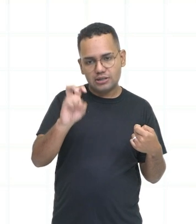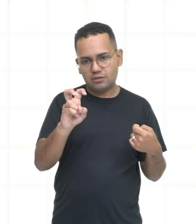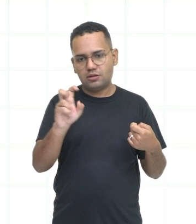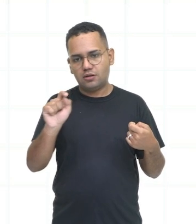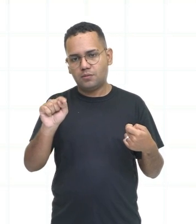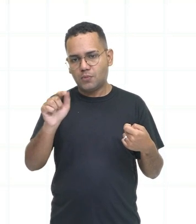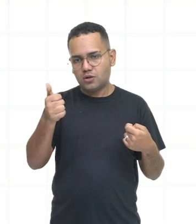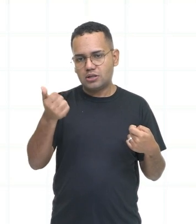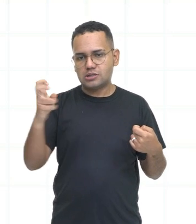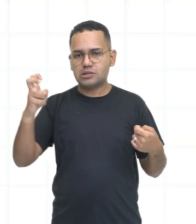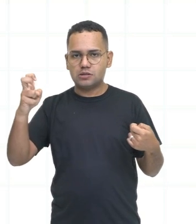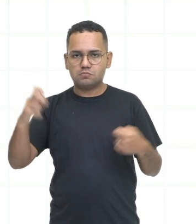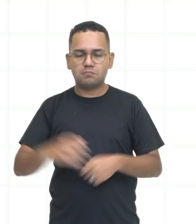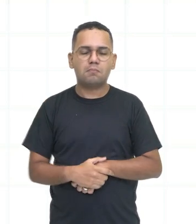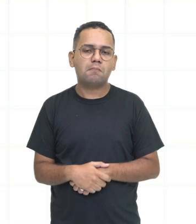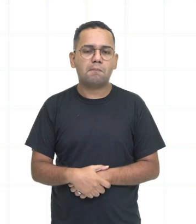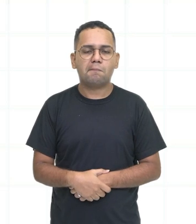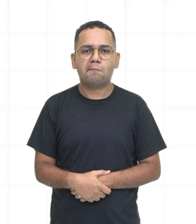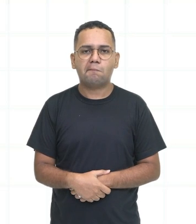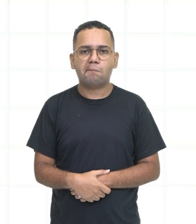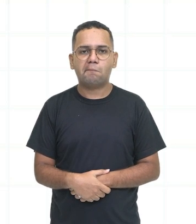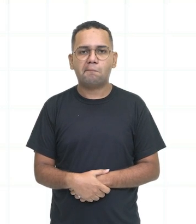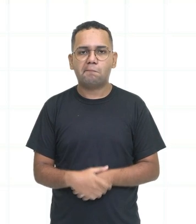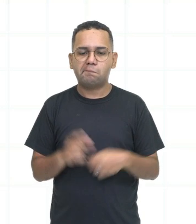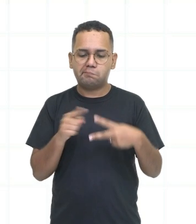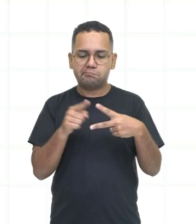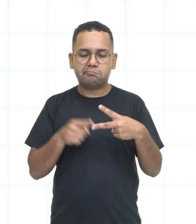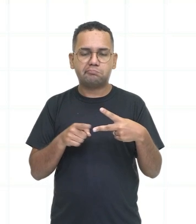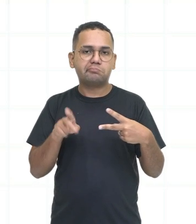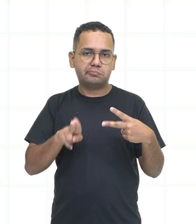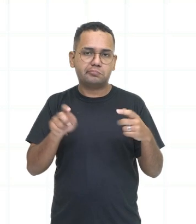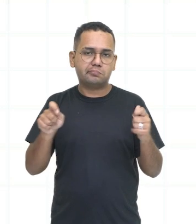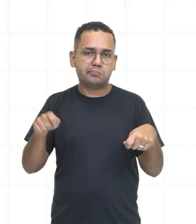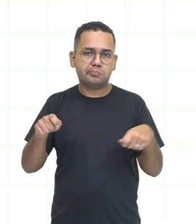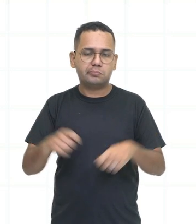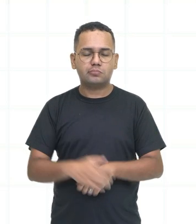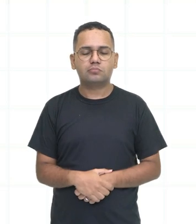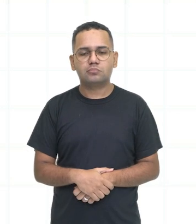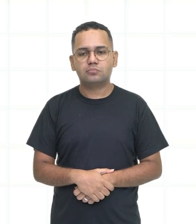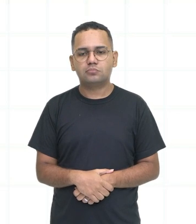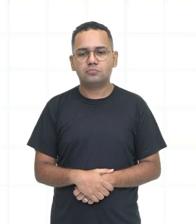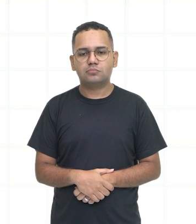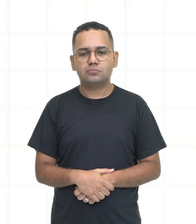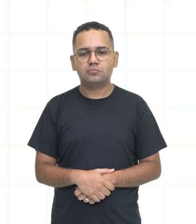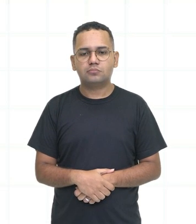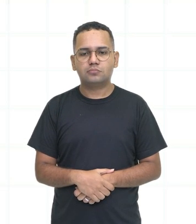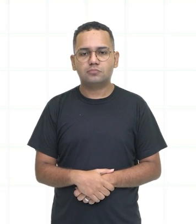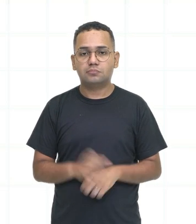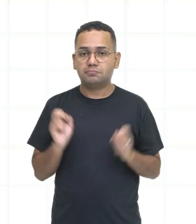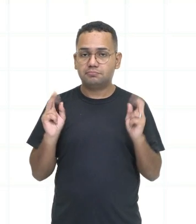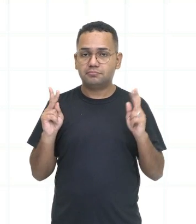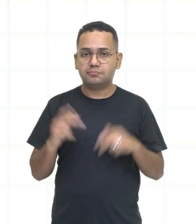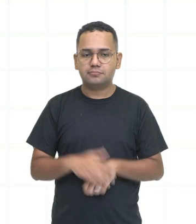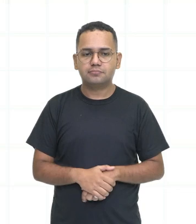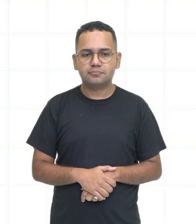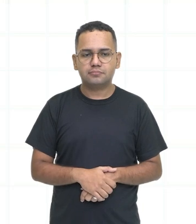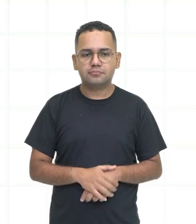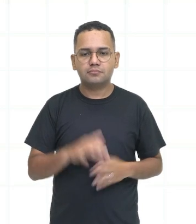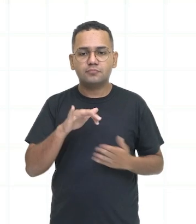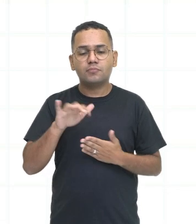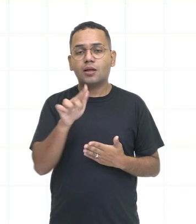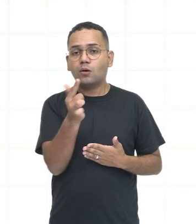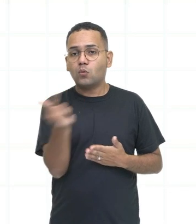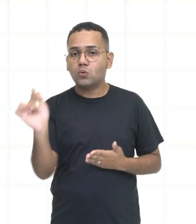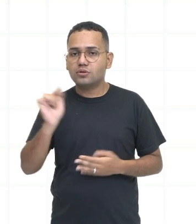it's 5, 15. 5 e 15, tá? Então nós temos duas formas aqui para falar. Mas temos mais.